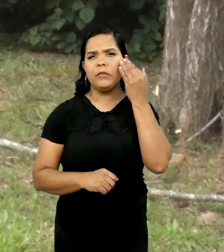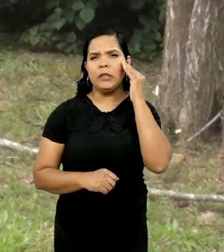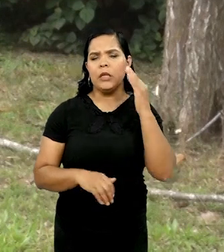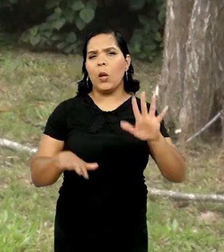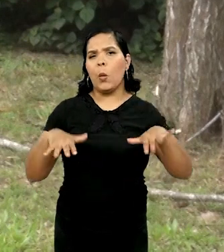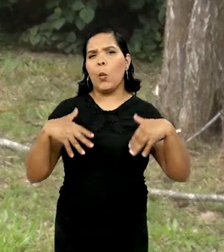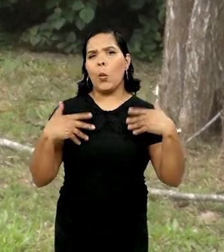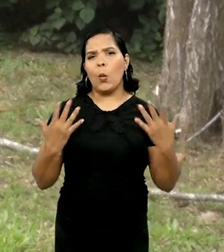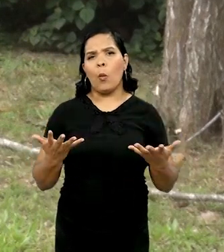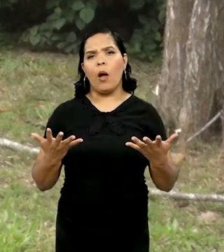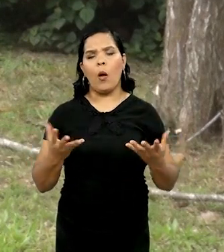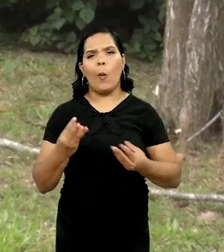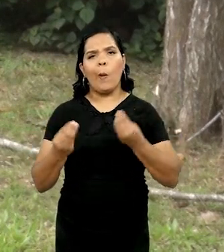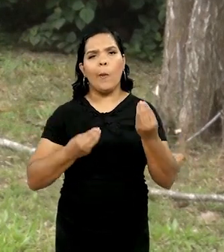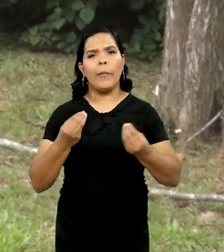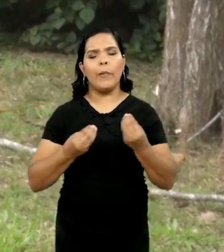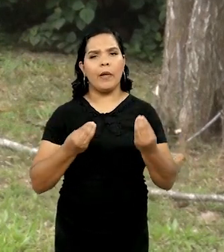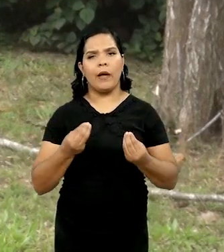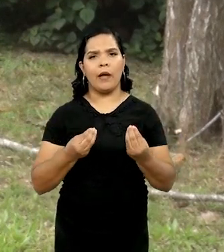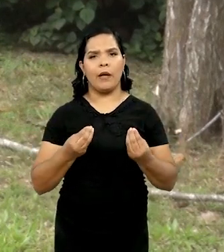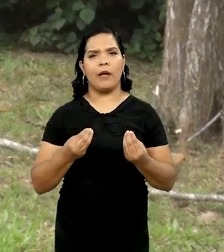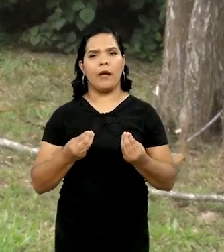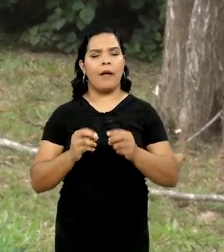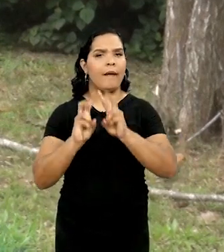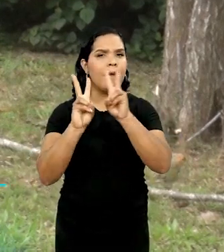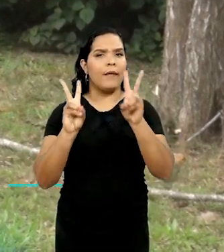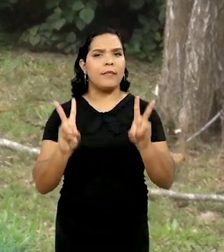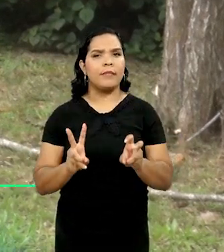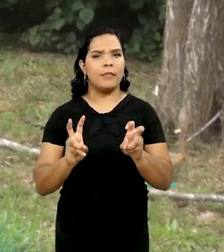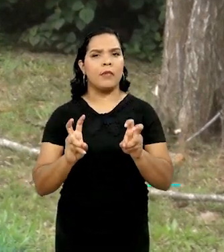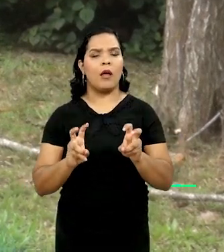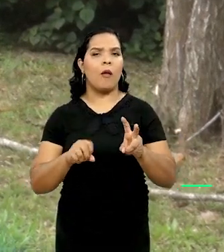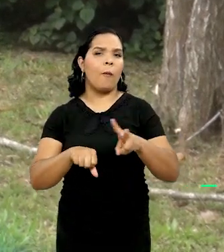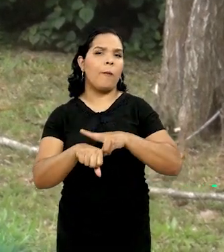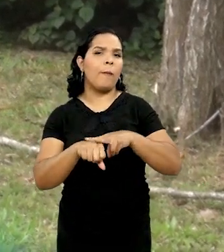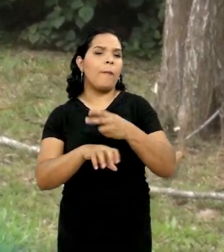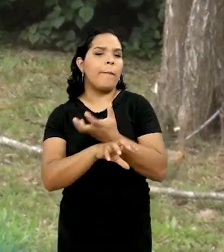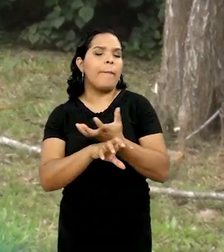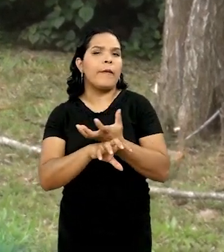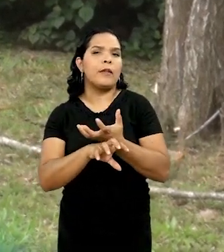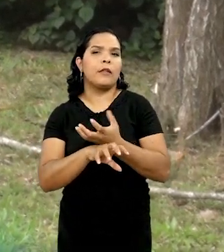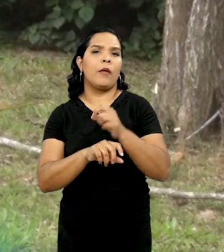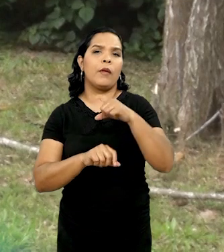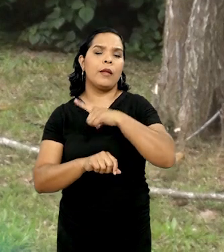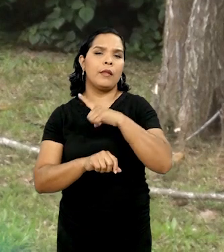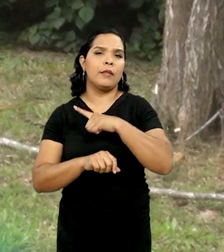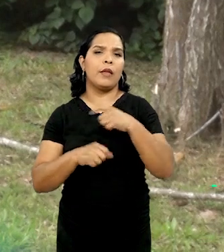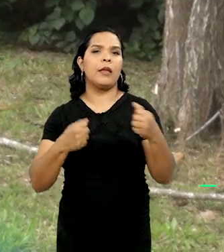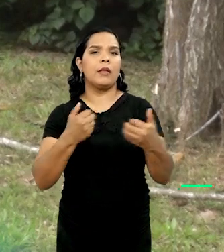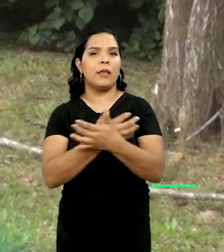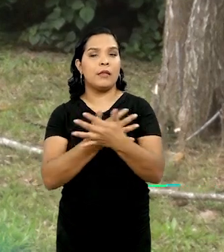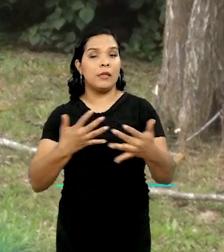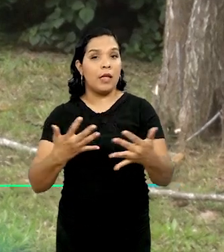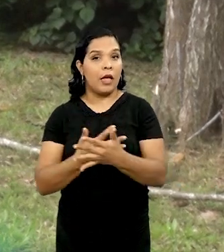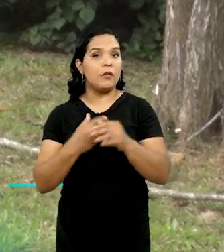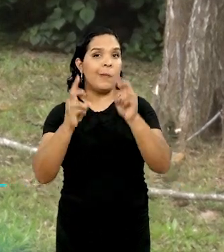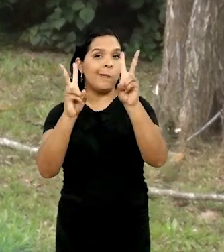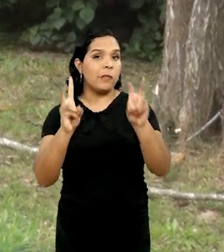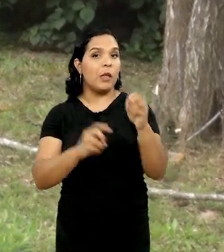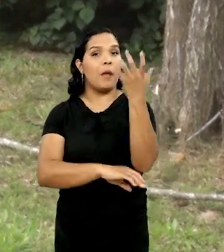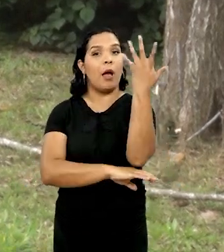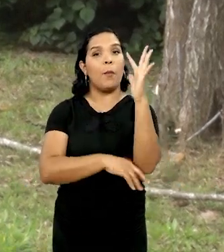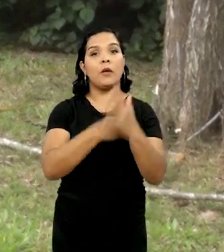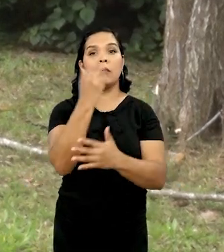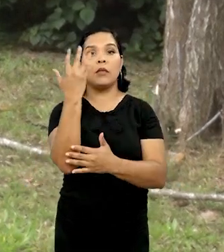entender qual o tamanho do patrimônio vegetal que nós temos na cidade. Inclusive quando a fala de arborização,